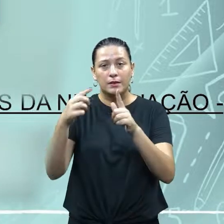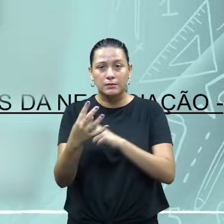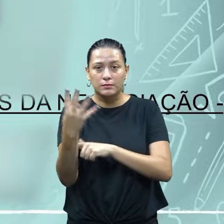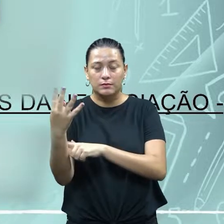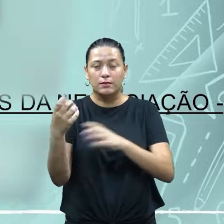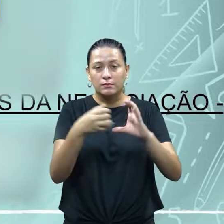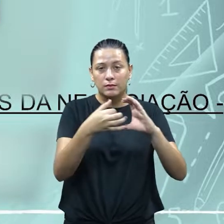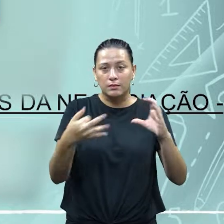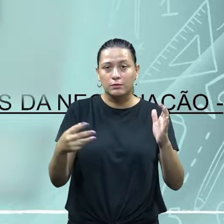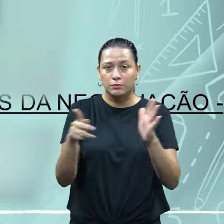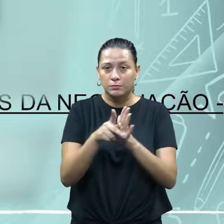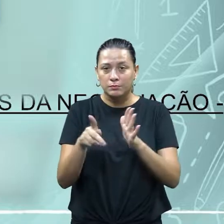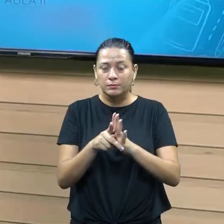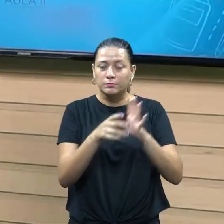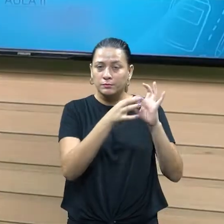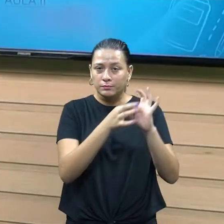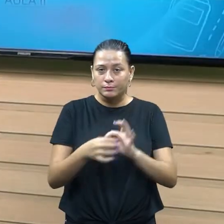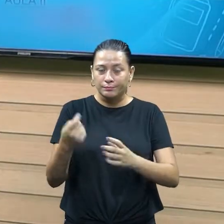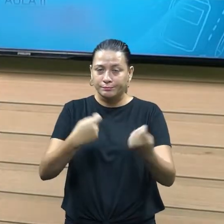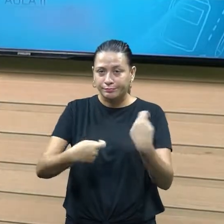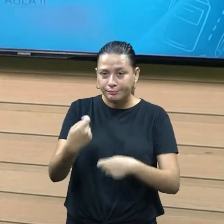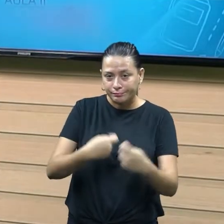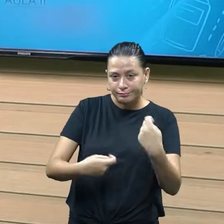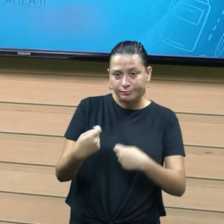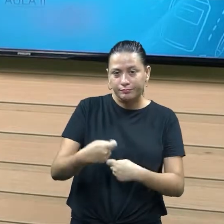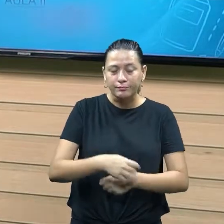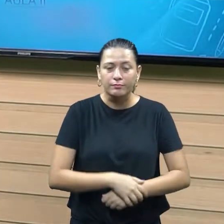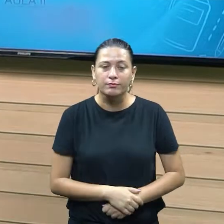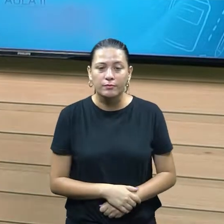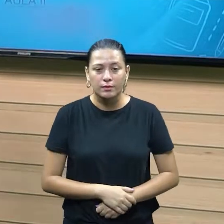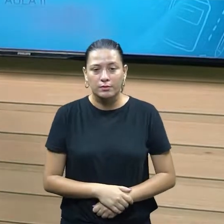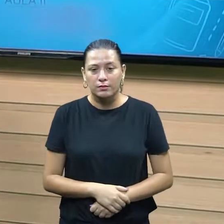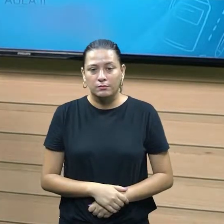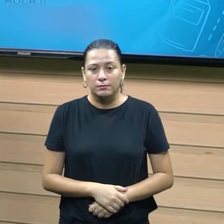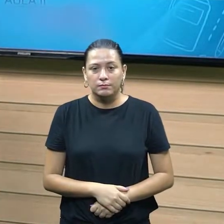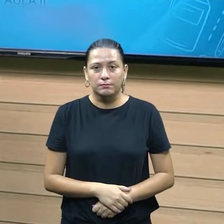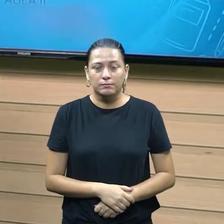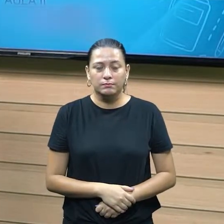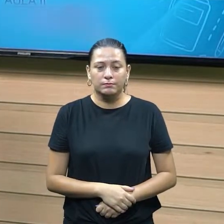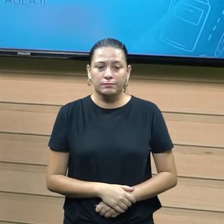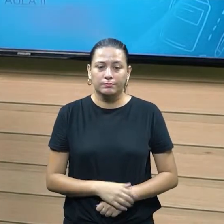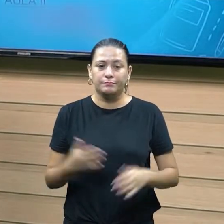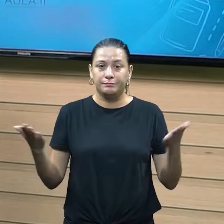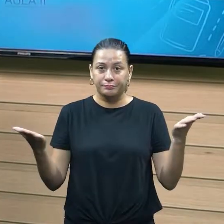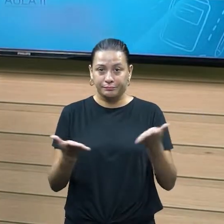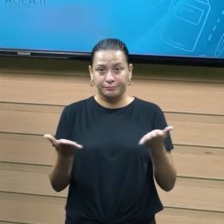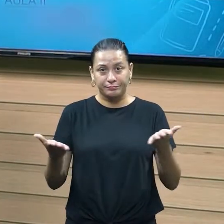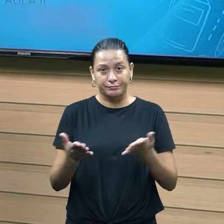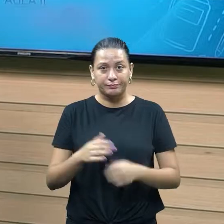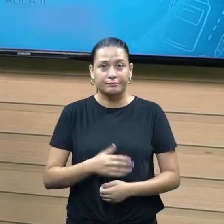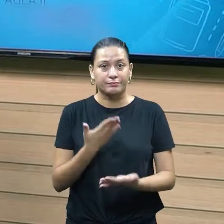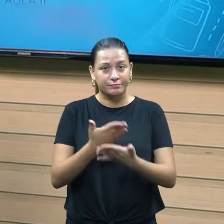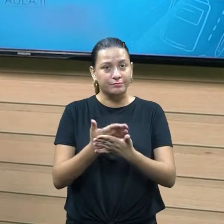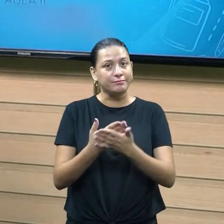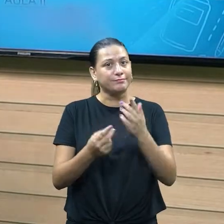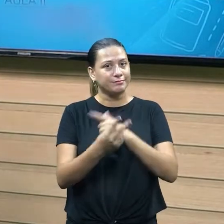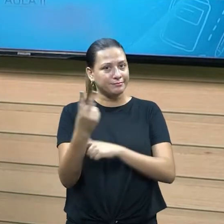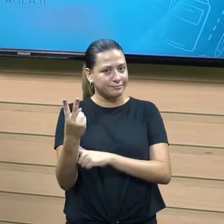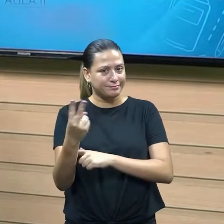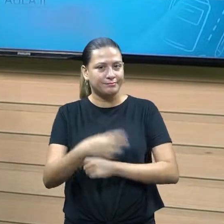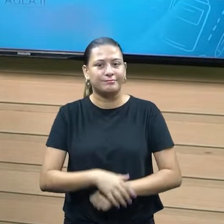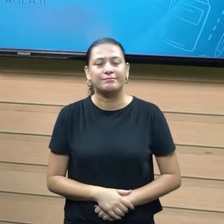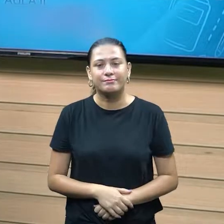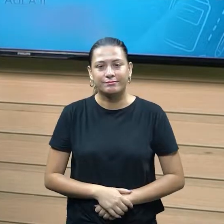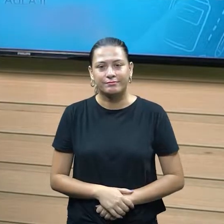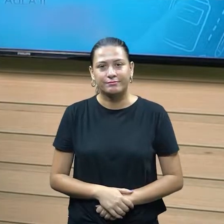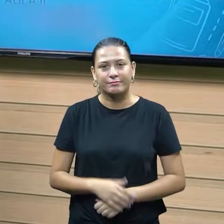fazem parte desse processo de negociar, né, que é a questão da negociação. Então, hoje nós estamos diante da nossa segunda aula a respeito